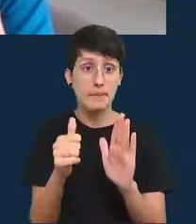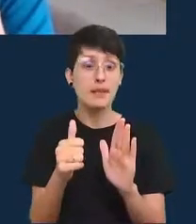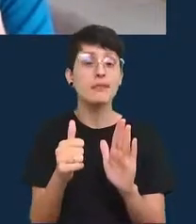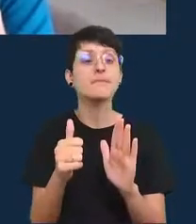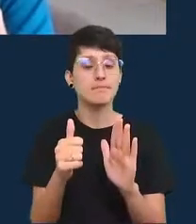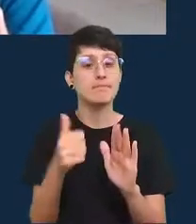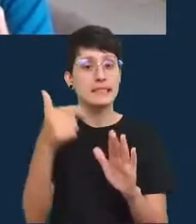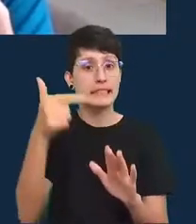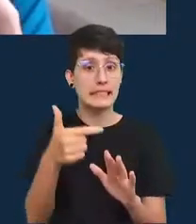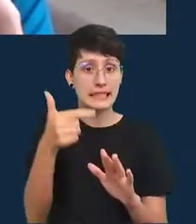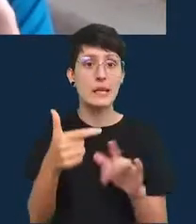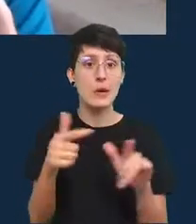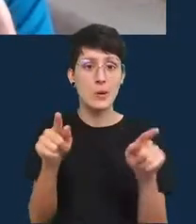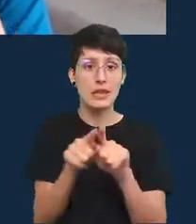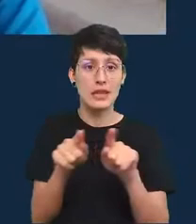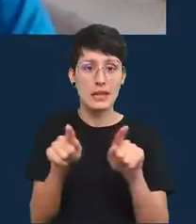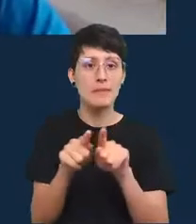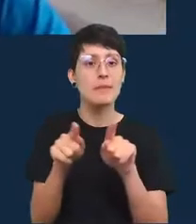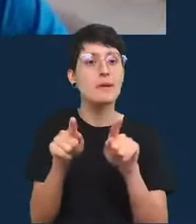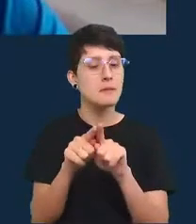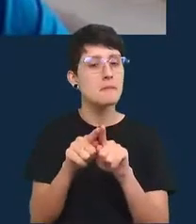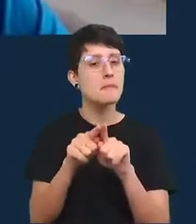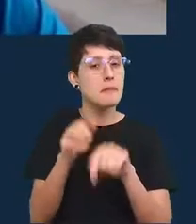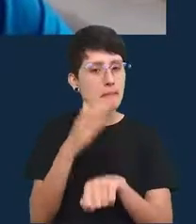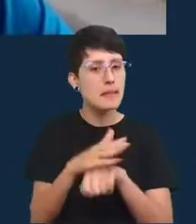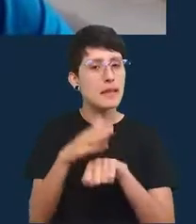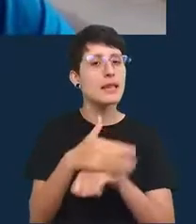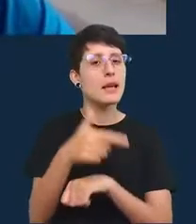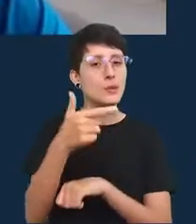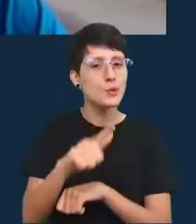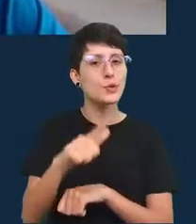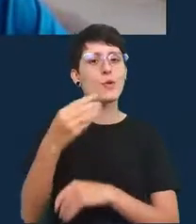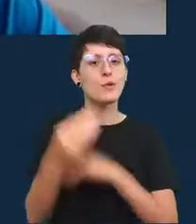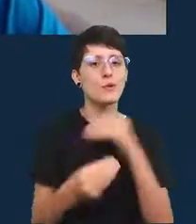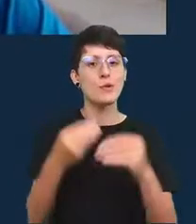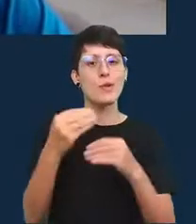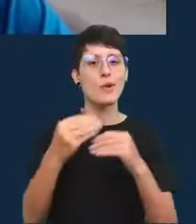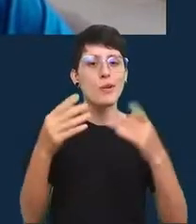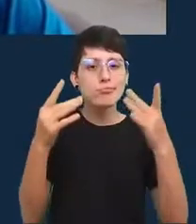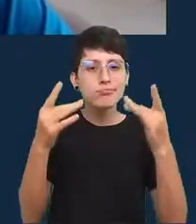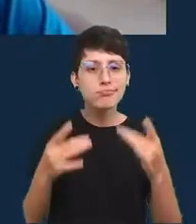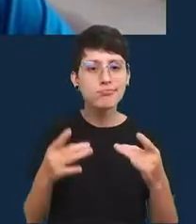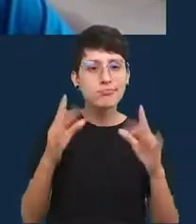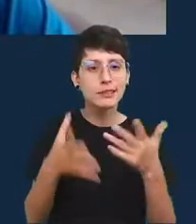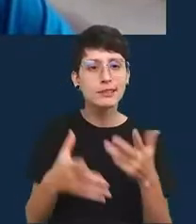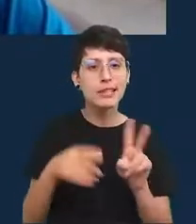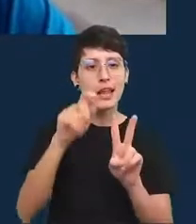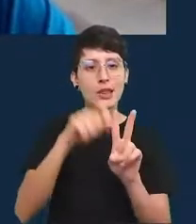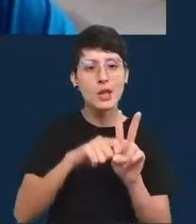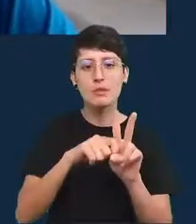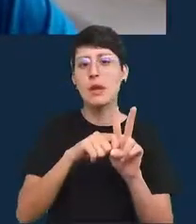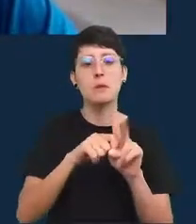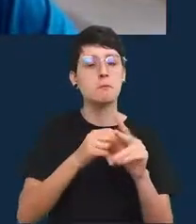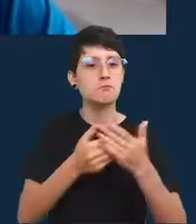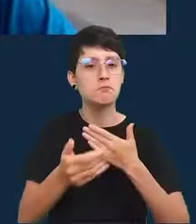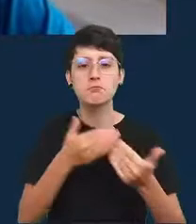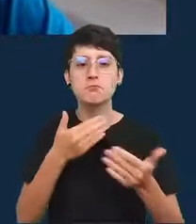que é retreinar nos modelos agora já faz dois meses mais ou menos desde que a gente treinou esses